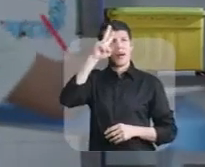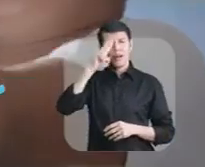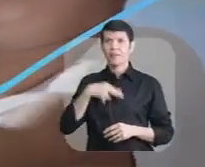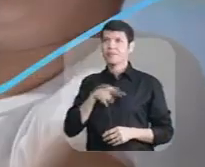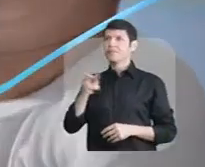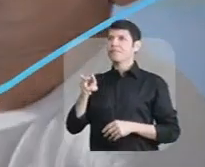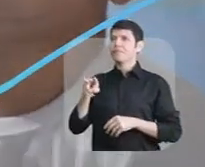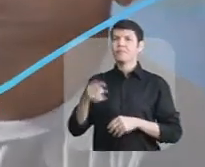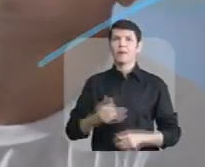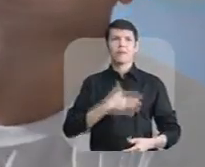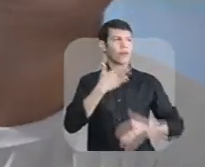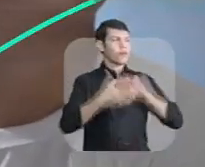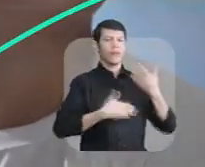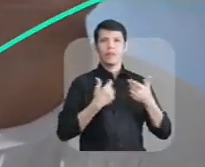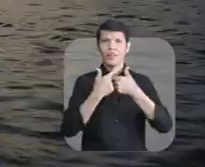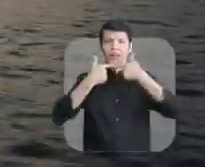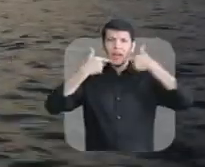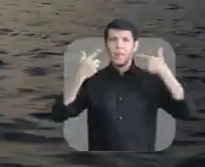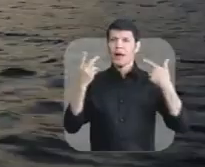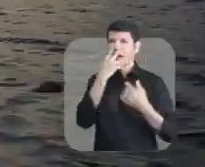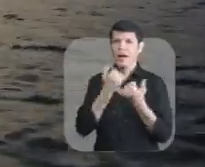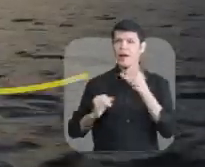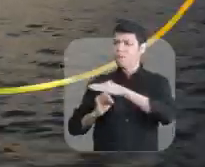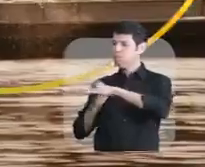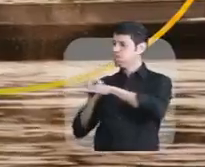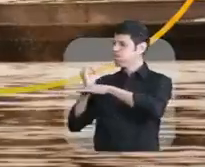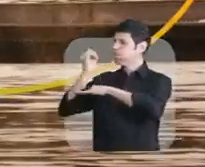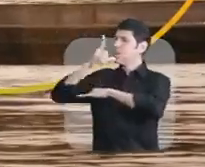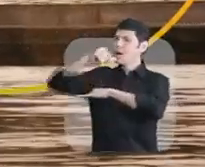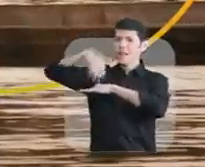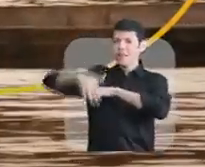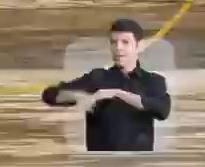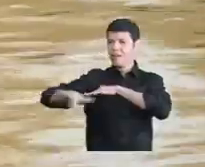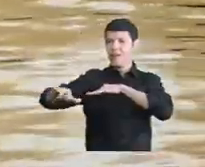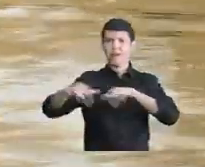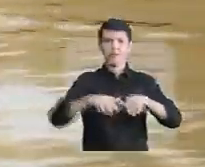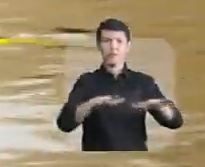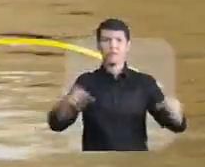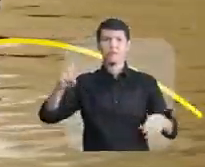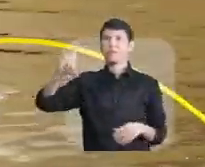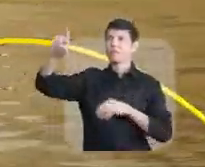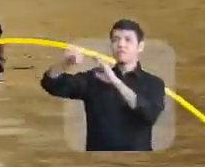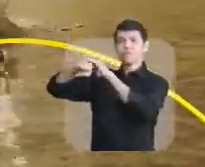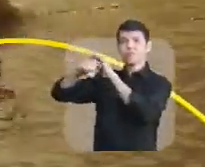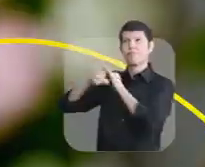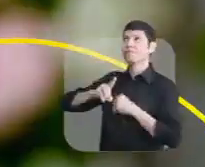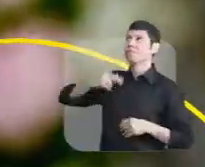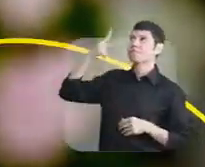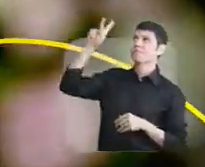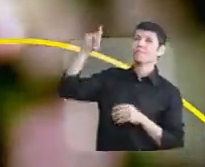Teu sorriso logo se encantou com esse sol, esse rio e tudo que Deus fez